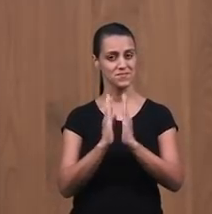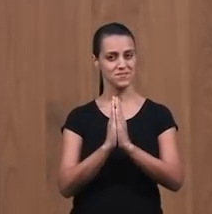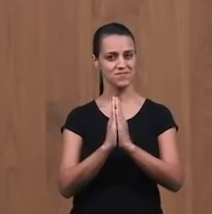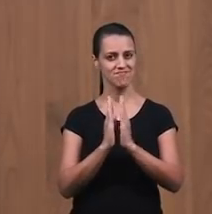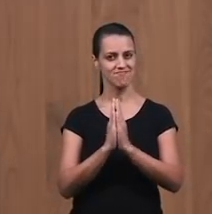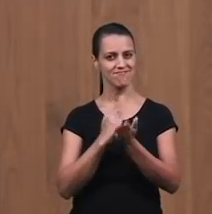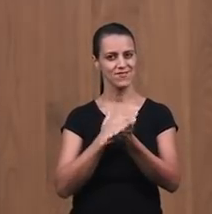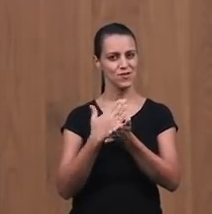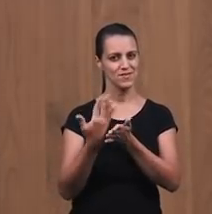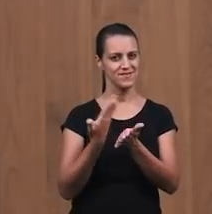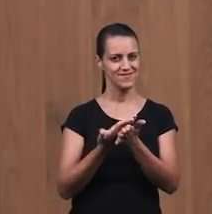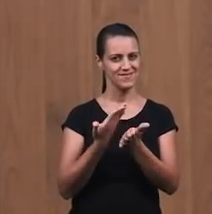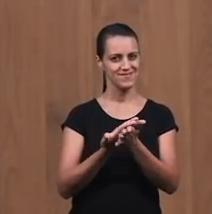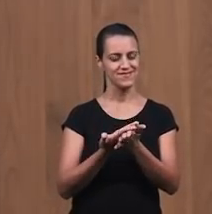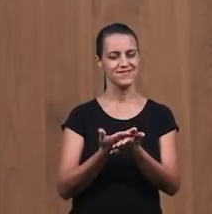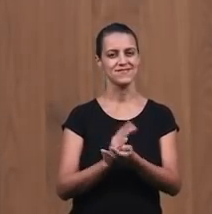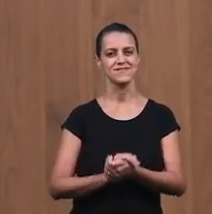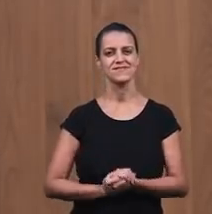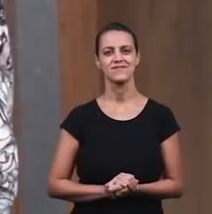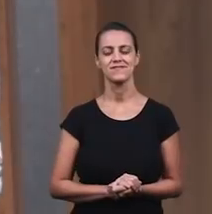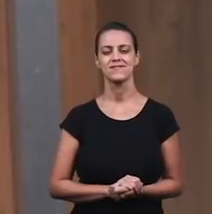e iniciarmos a nossa aula